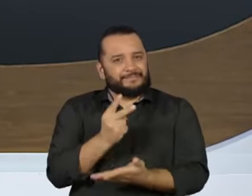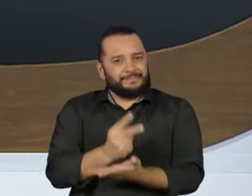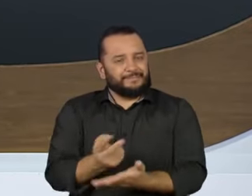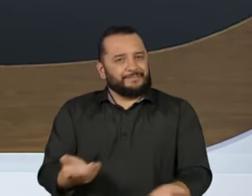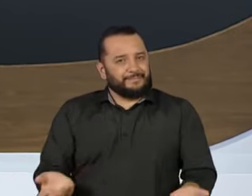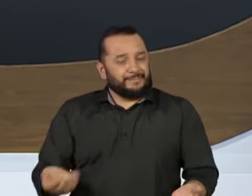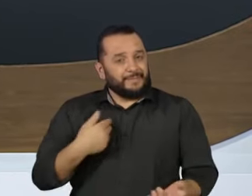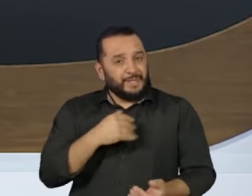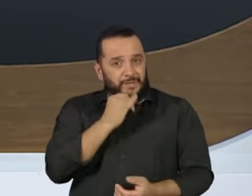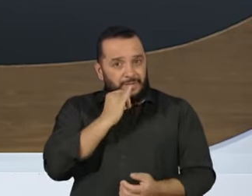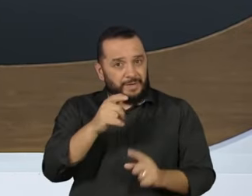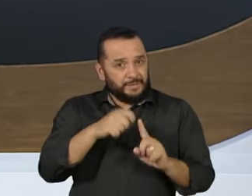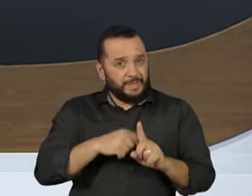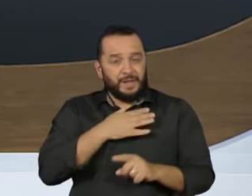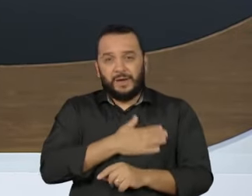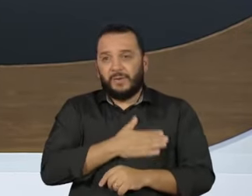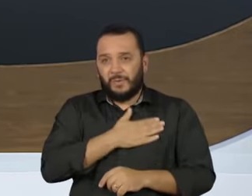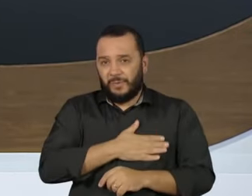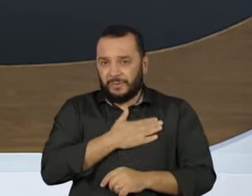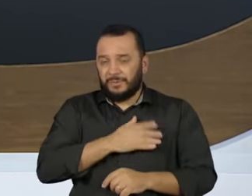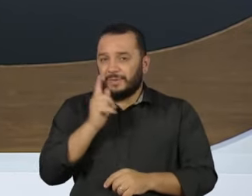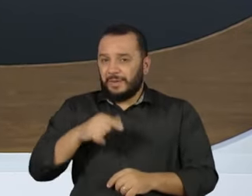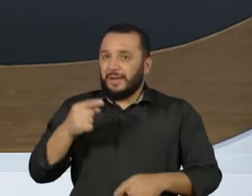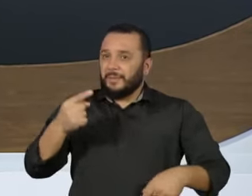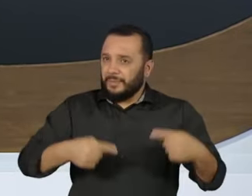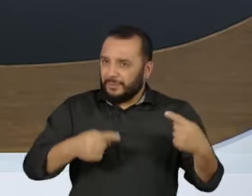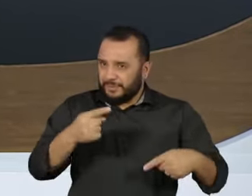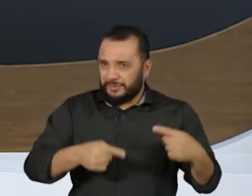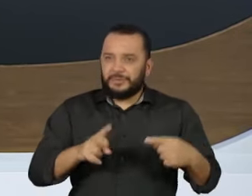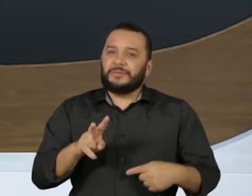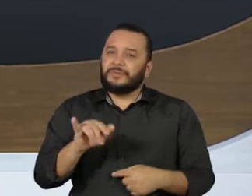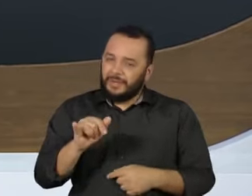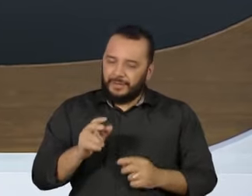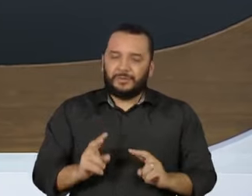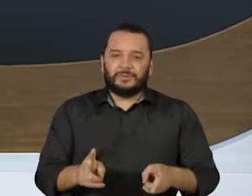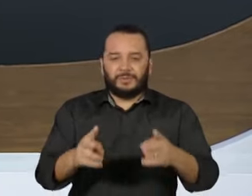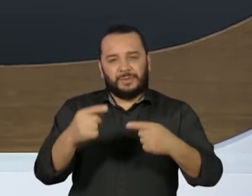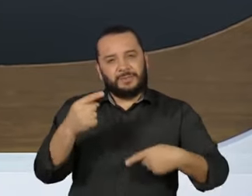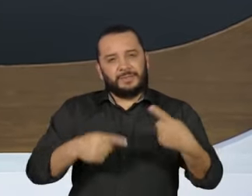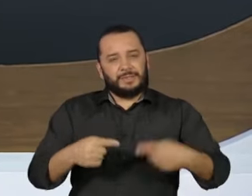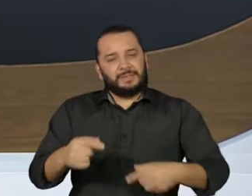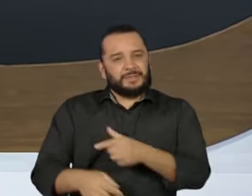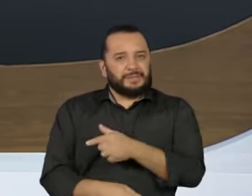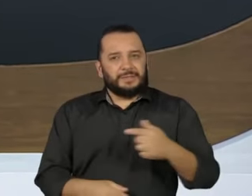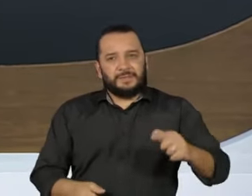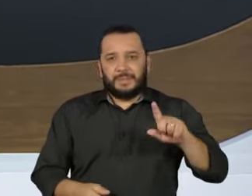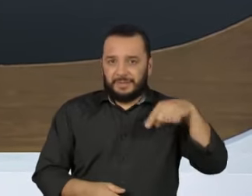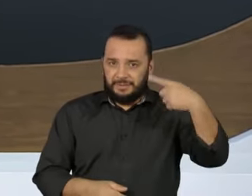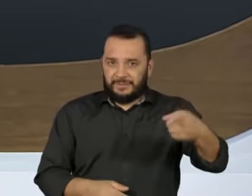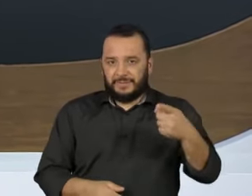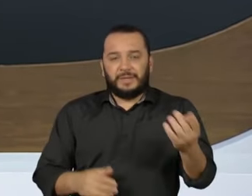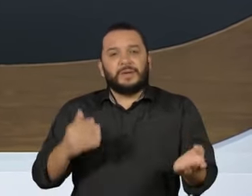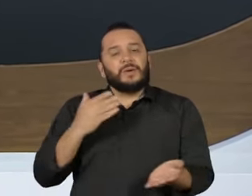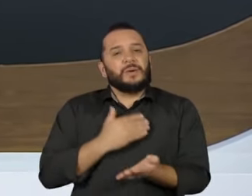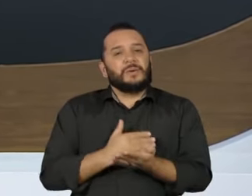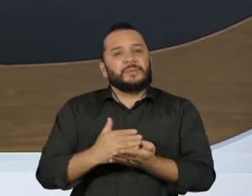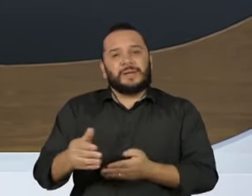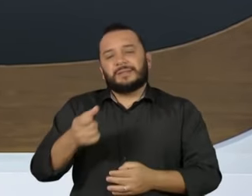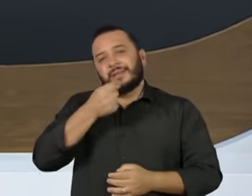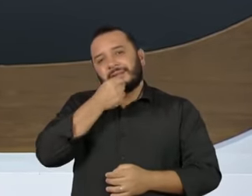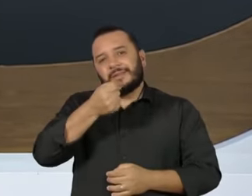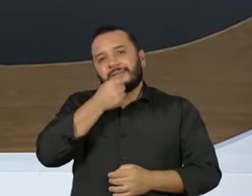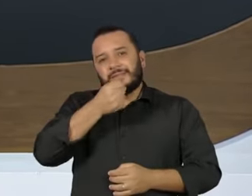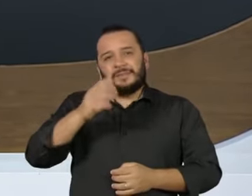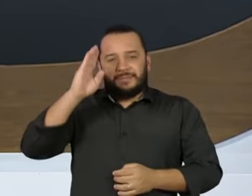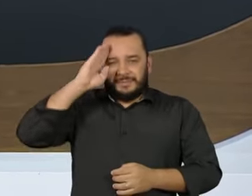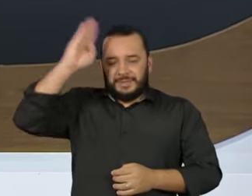Eu disse que agosto no Roda Viva seria político e assim será. Na semana que vem, a gente abre as nossas entrevistas com